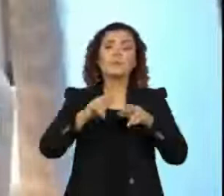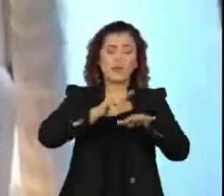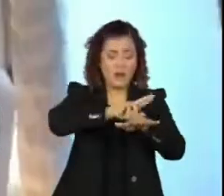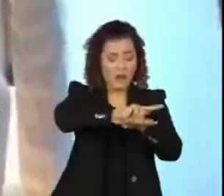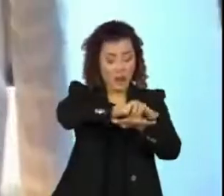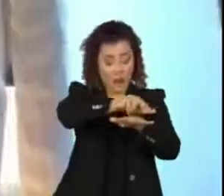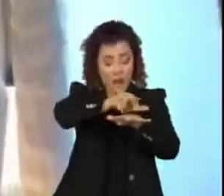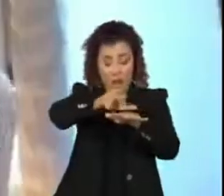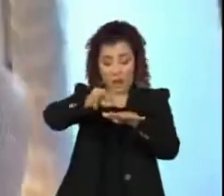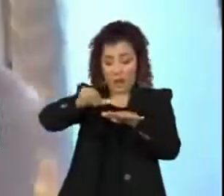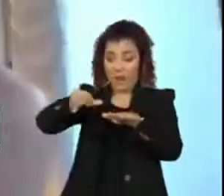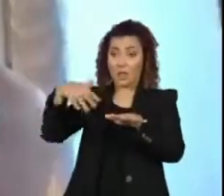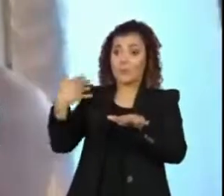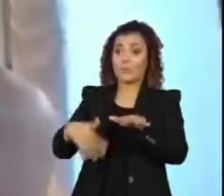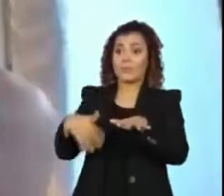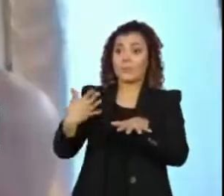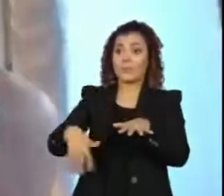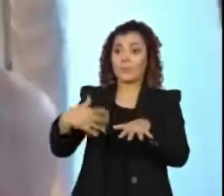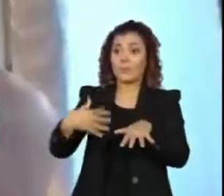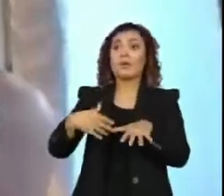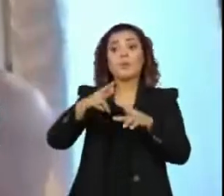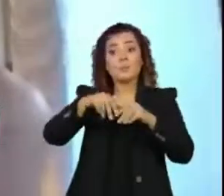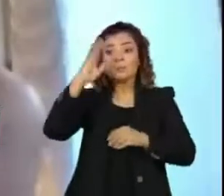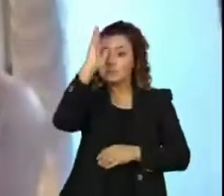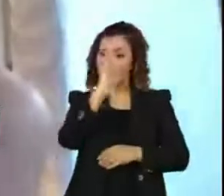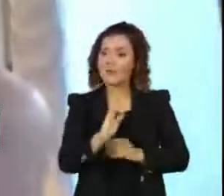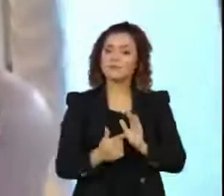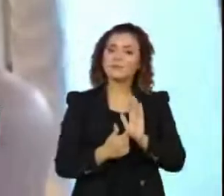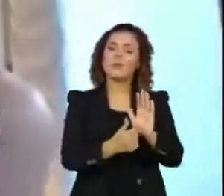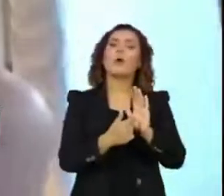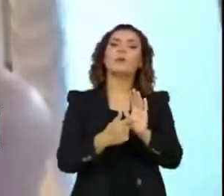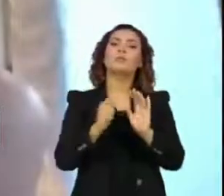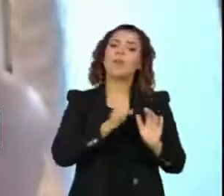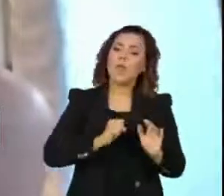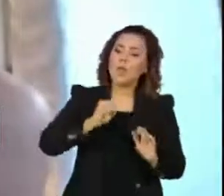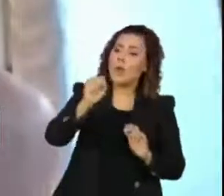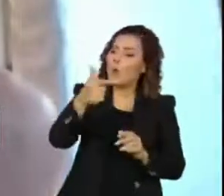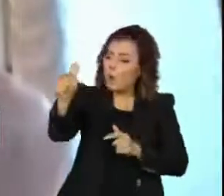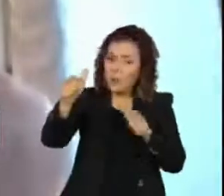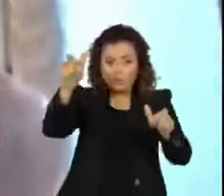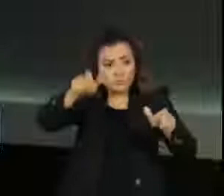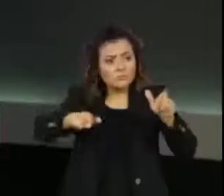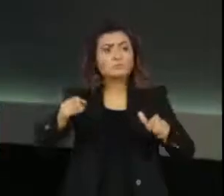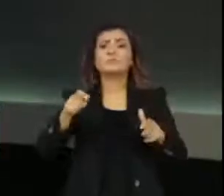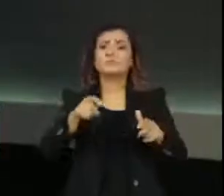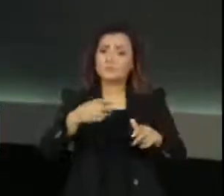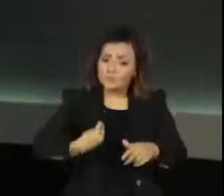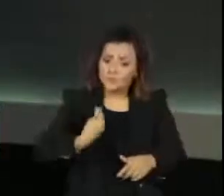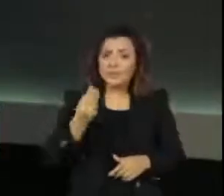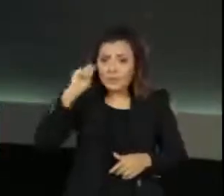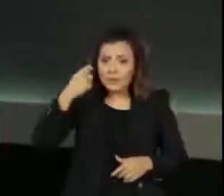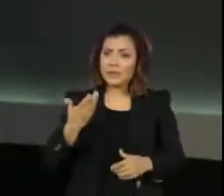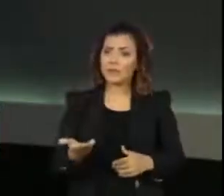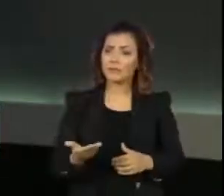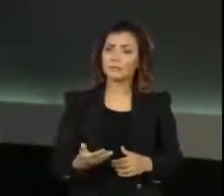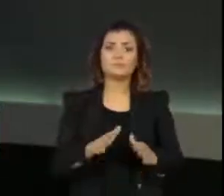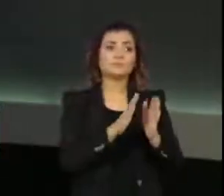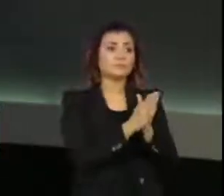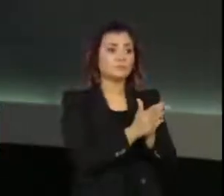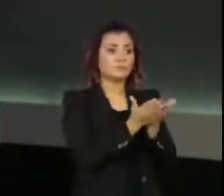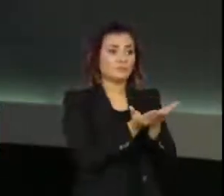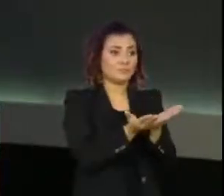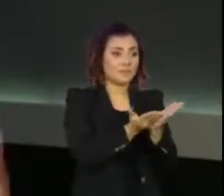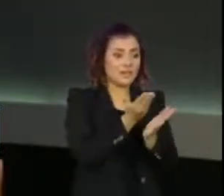variado para que a historiografia brasileira traga outros heróis, heróis do cotidiano. E, Lilian, do livro